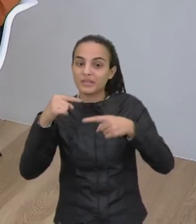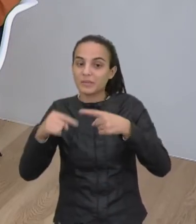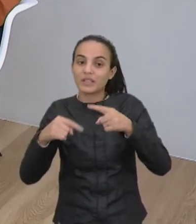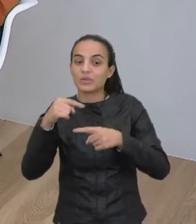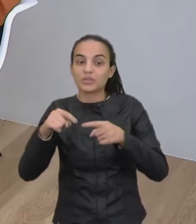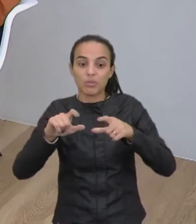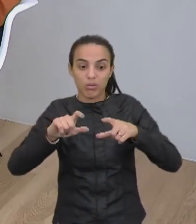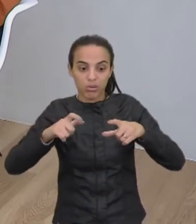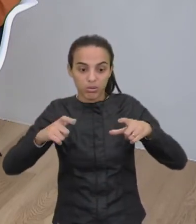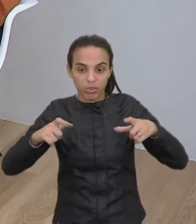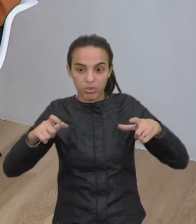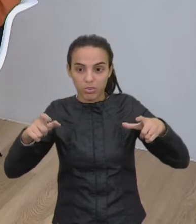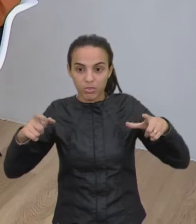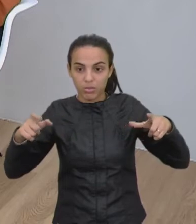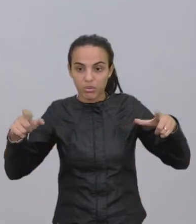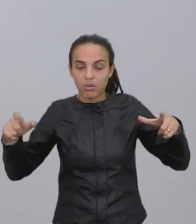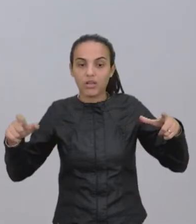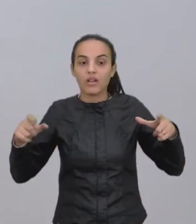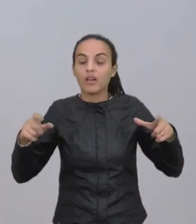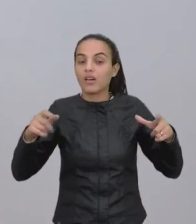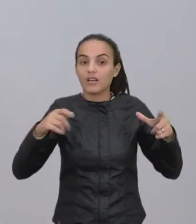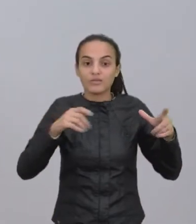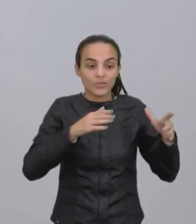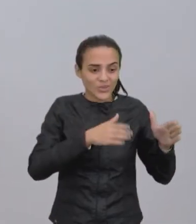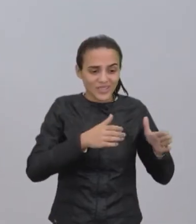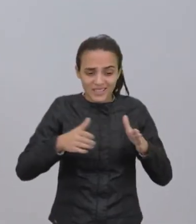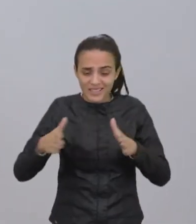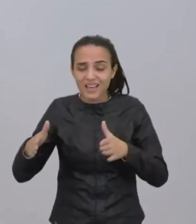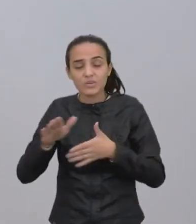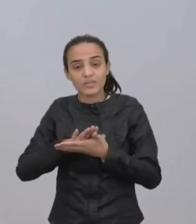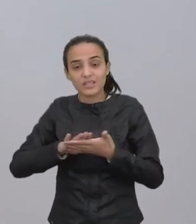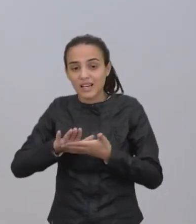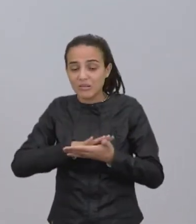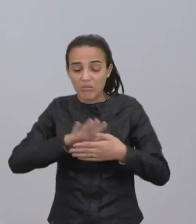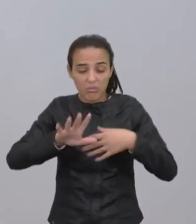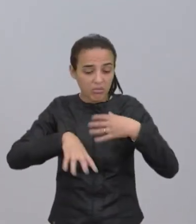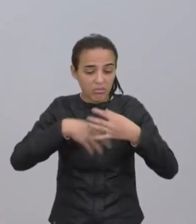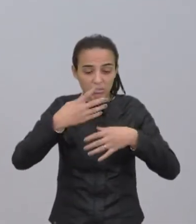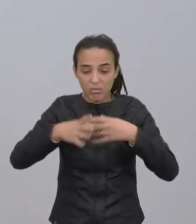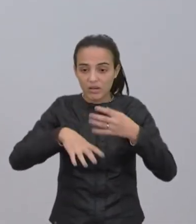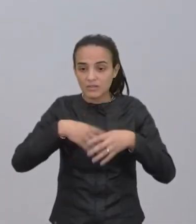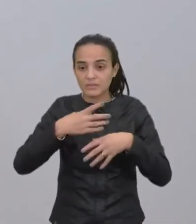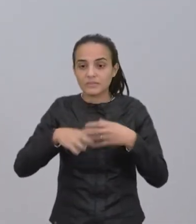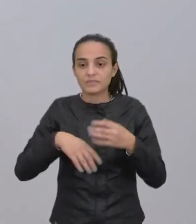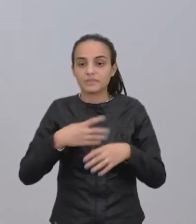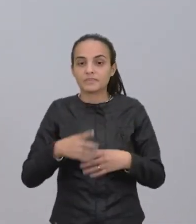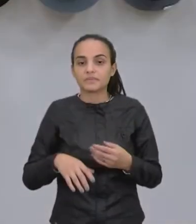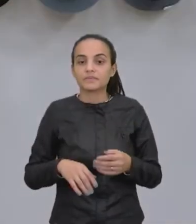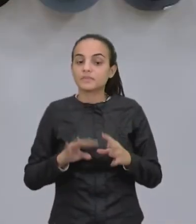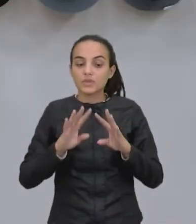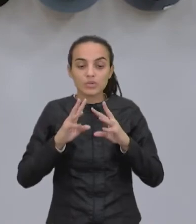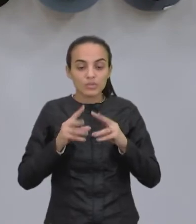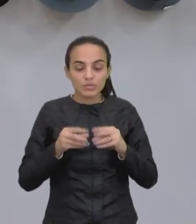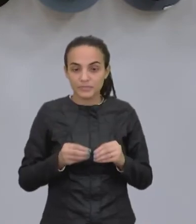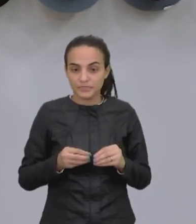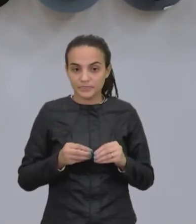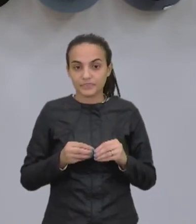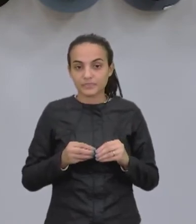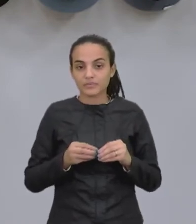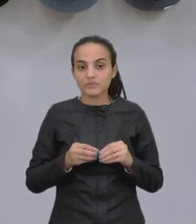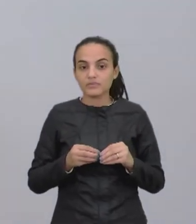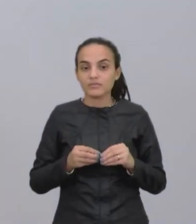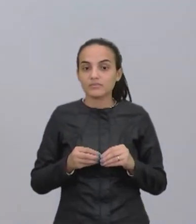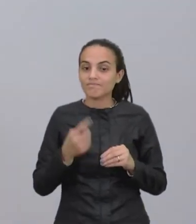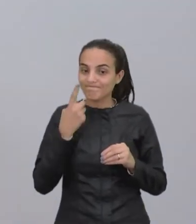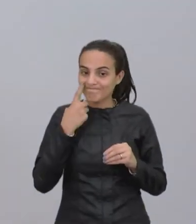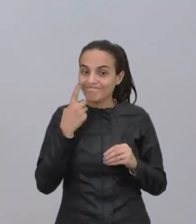crescimento desorganizado, desordenado, ou seja, bagunçava ali toda a fisiologia desses organismos.